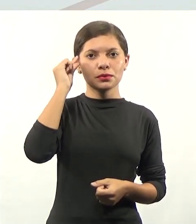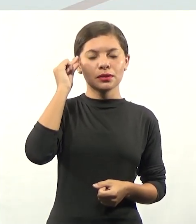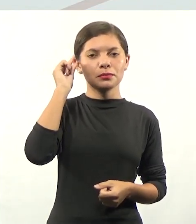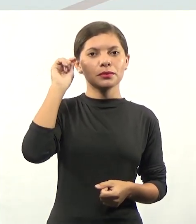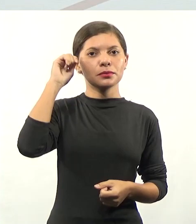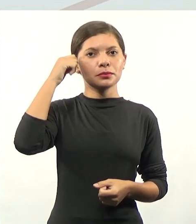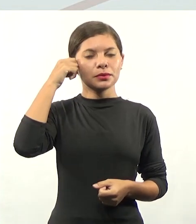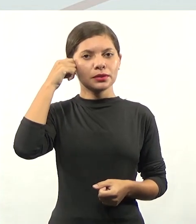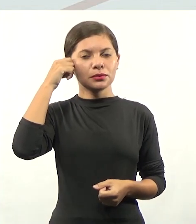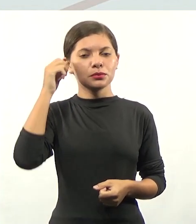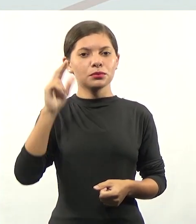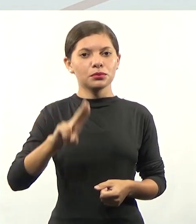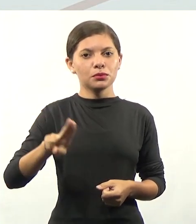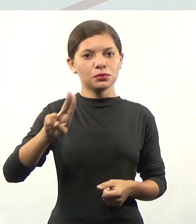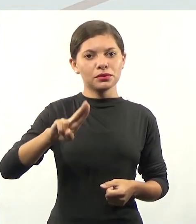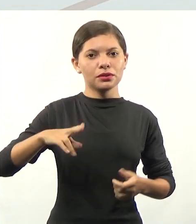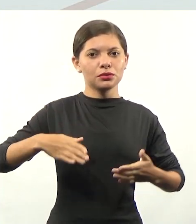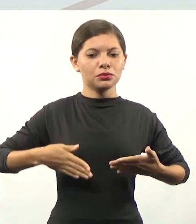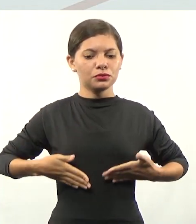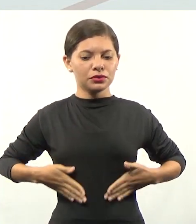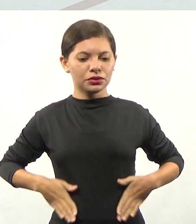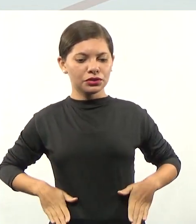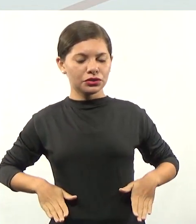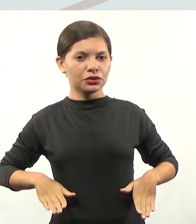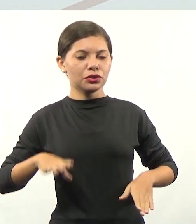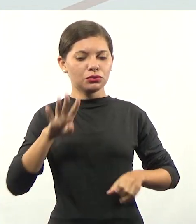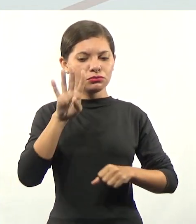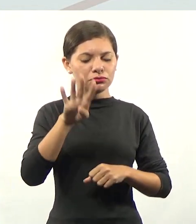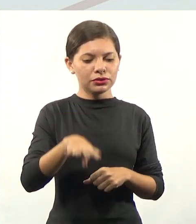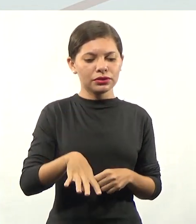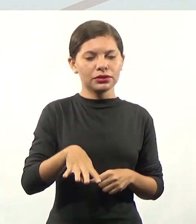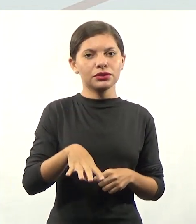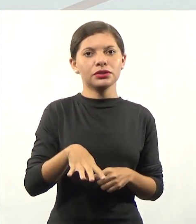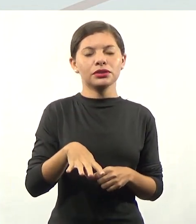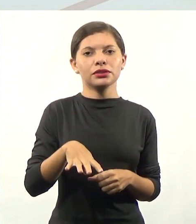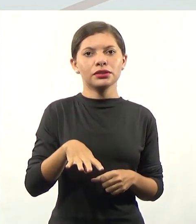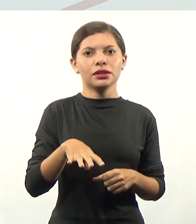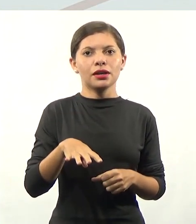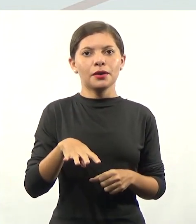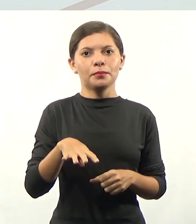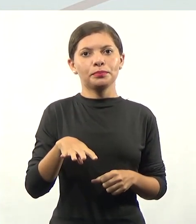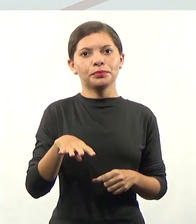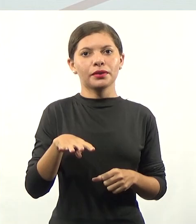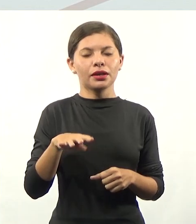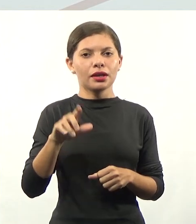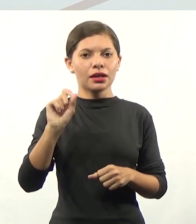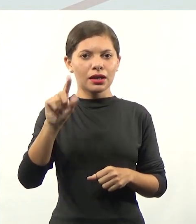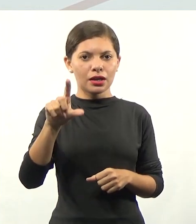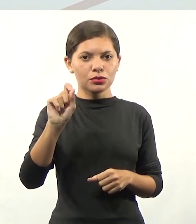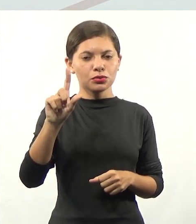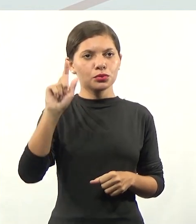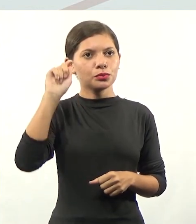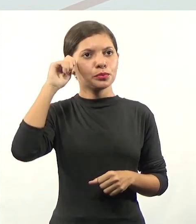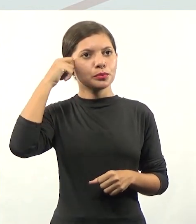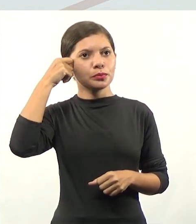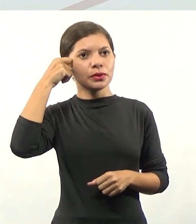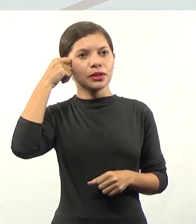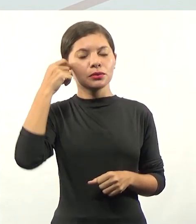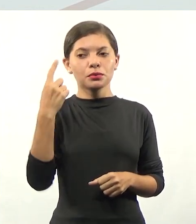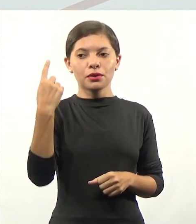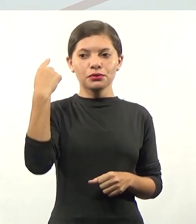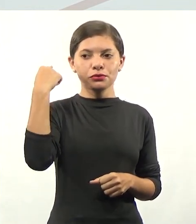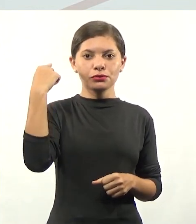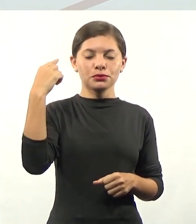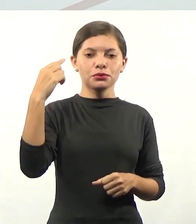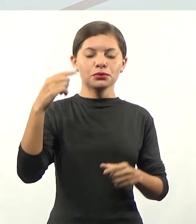ombro. Estou trajando um vestido de listras verticais, azul, preto, marrom. Ao